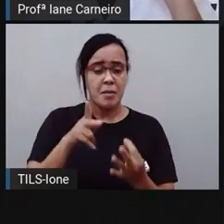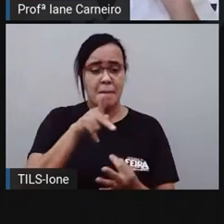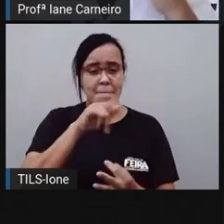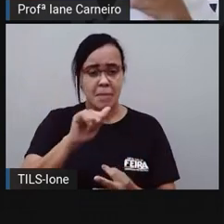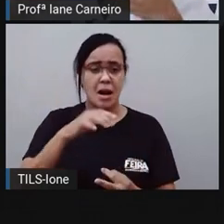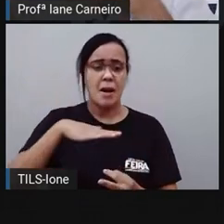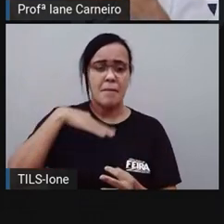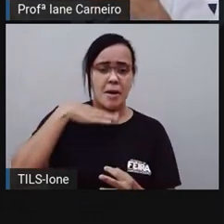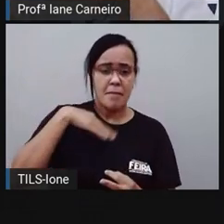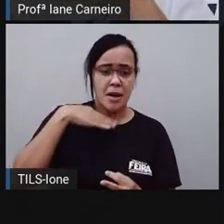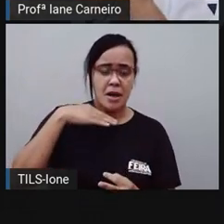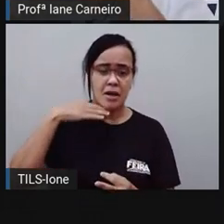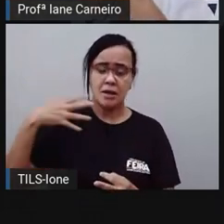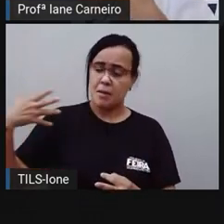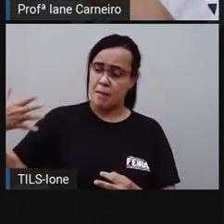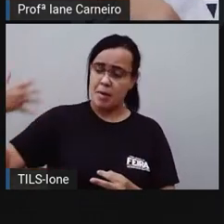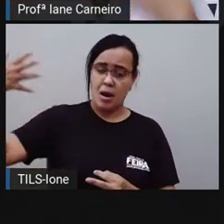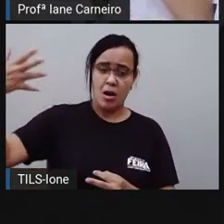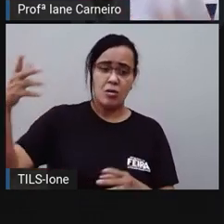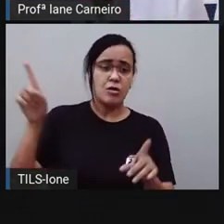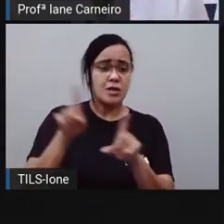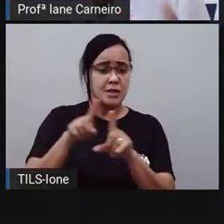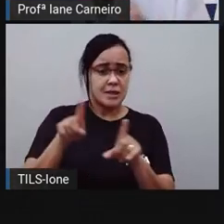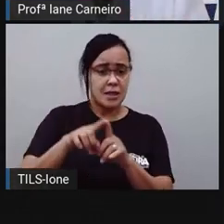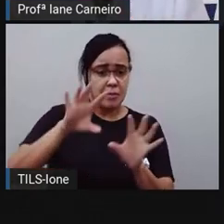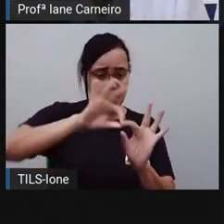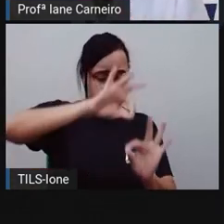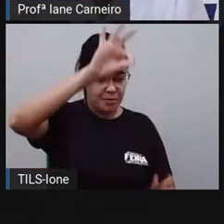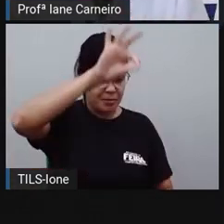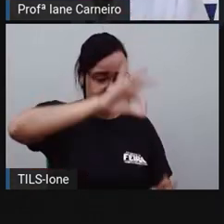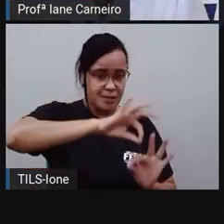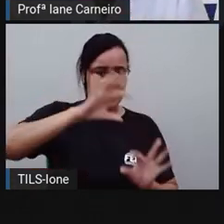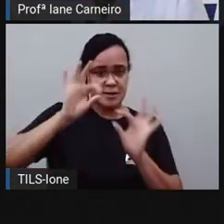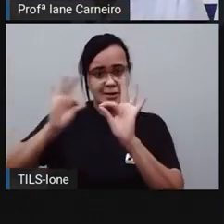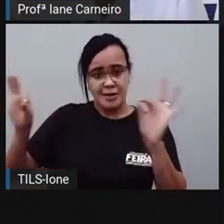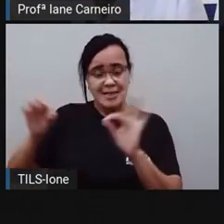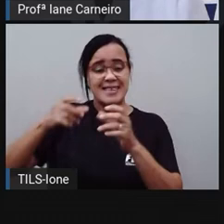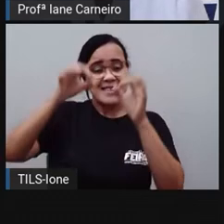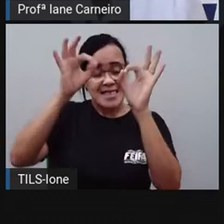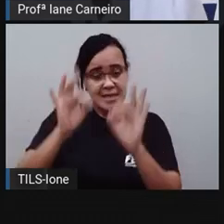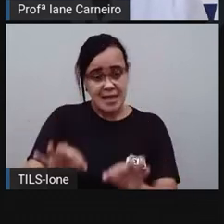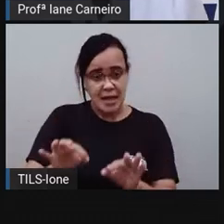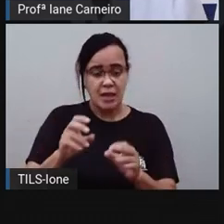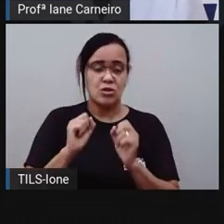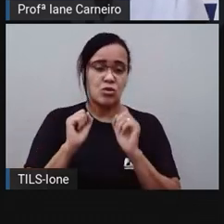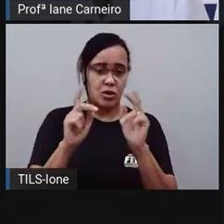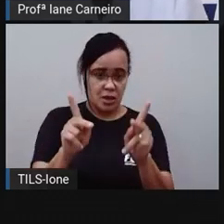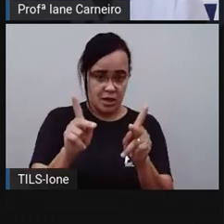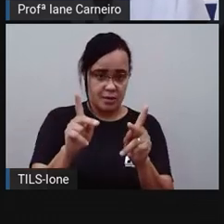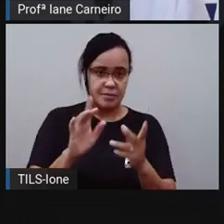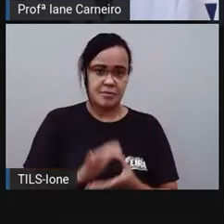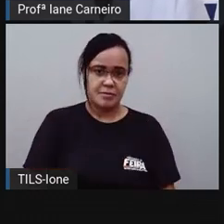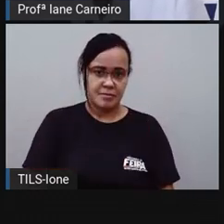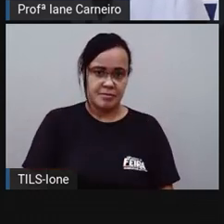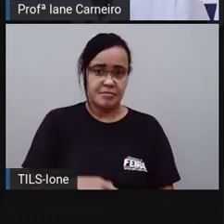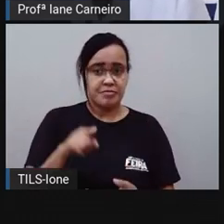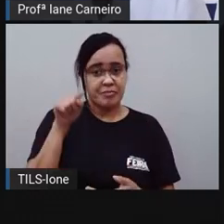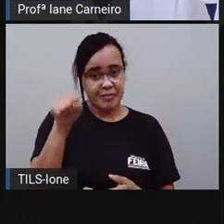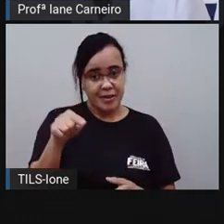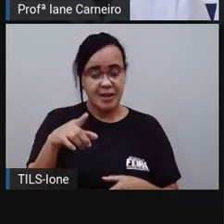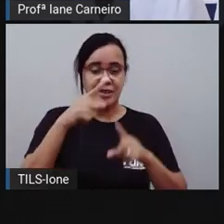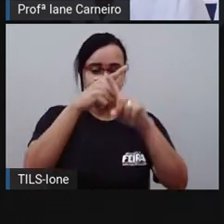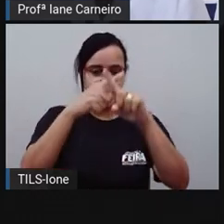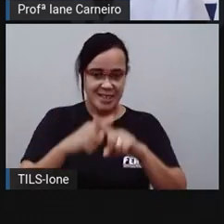nos palmos, mas saber realmente quanto cada um mede, tá certo? Então, esse é o desafio que a Pró quer